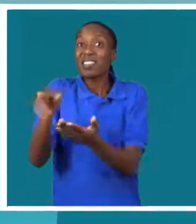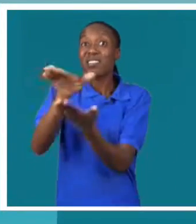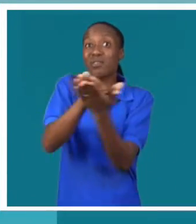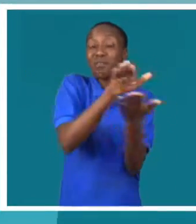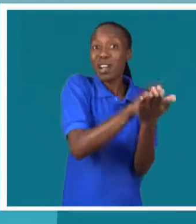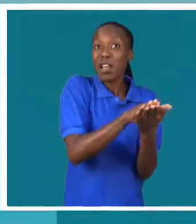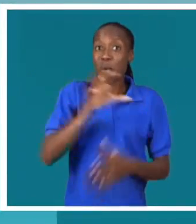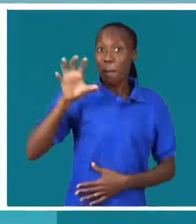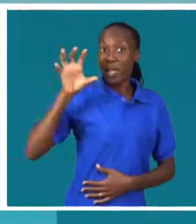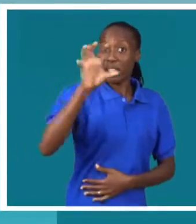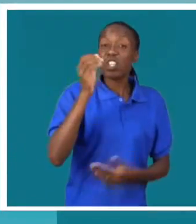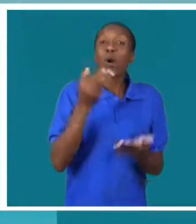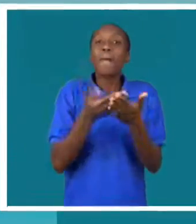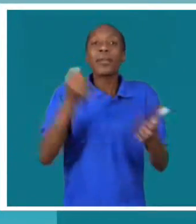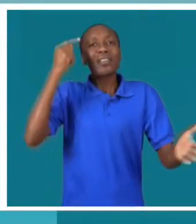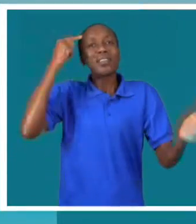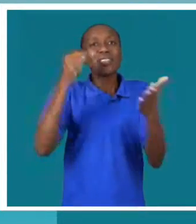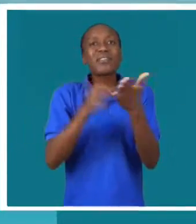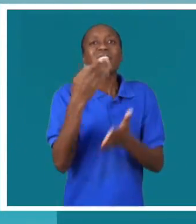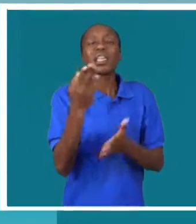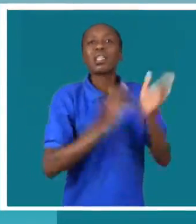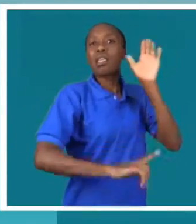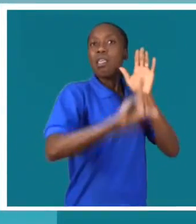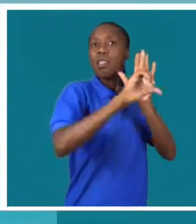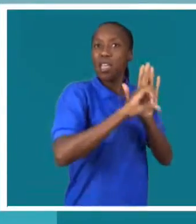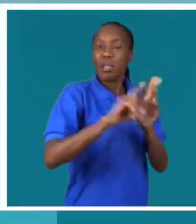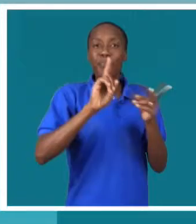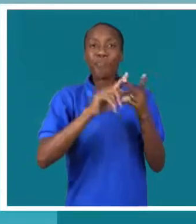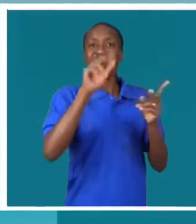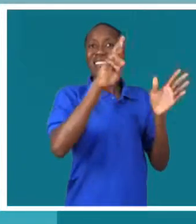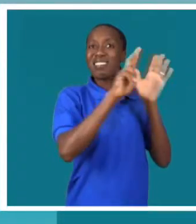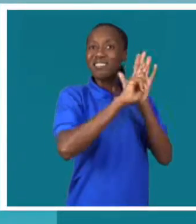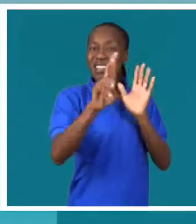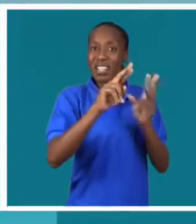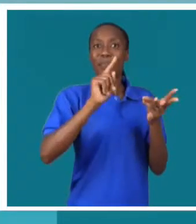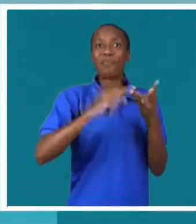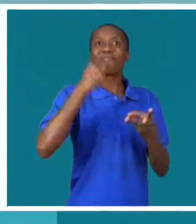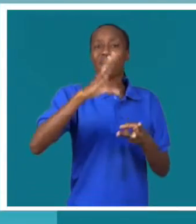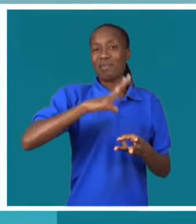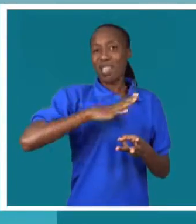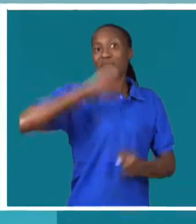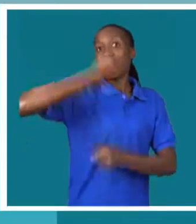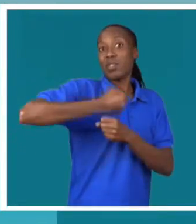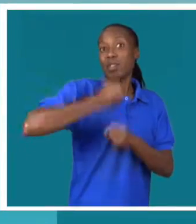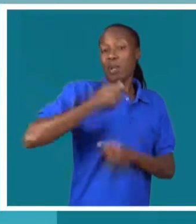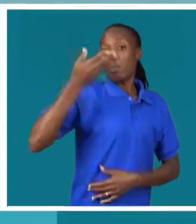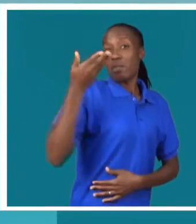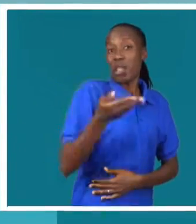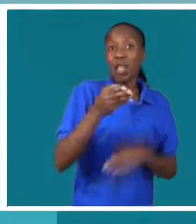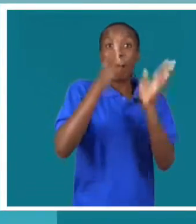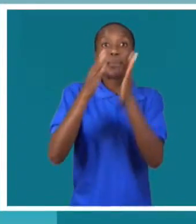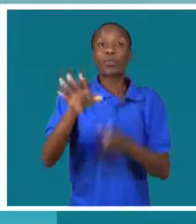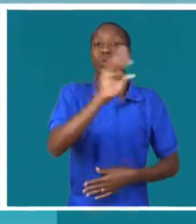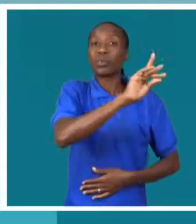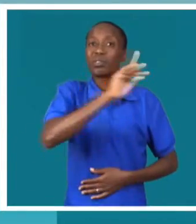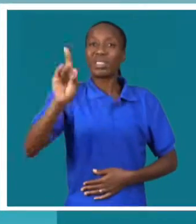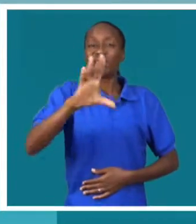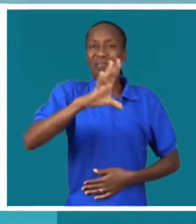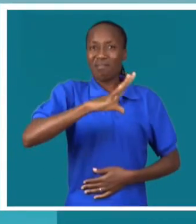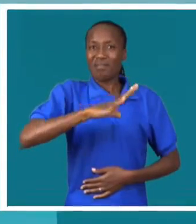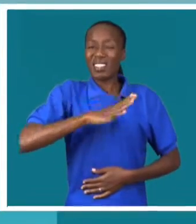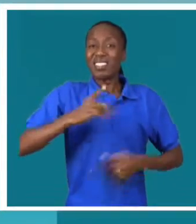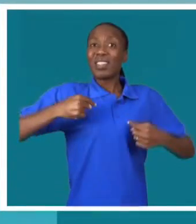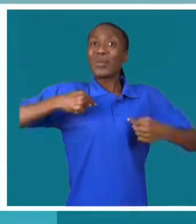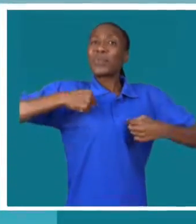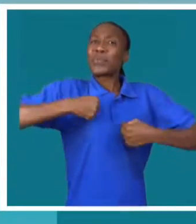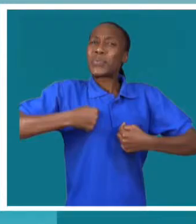diferentes regiões deste país. Isto significa que as políticas, os decretos, as leis existentes sobre o emprego, As pessoas com deficiência